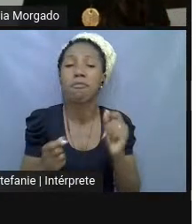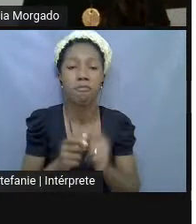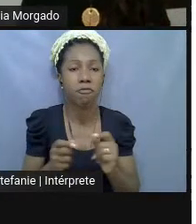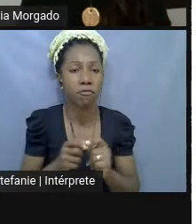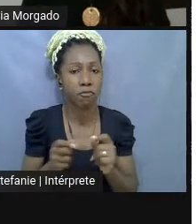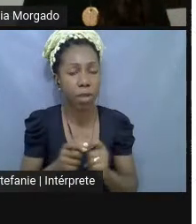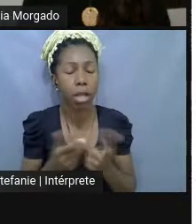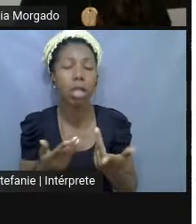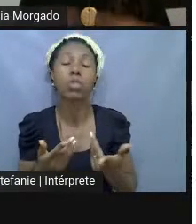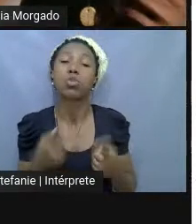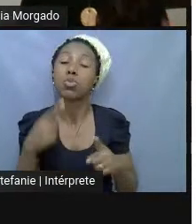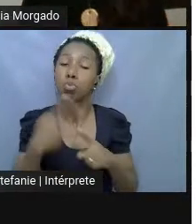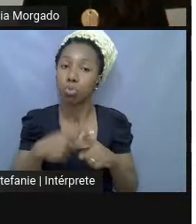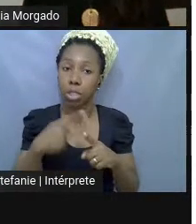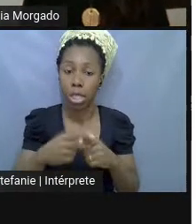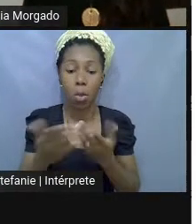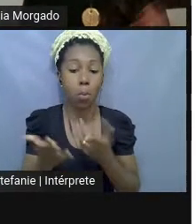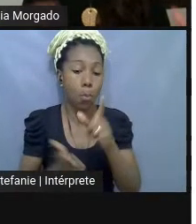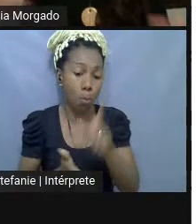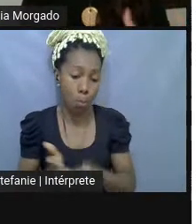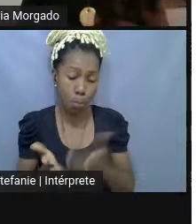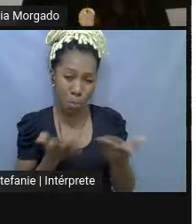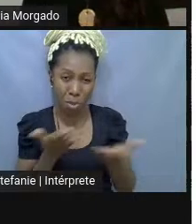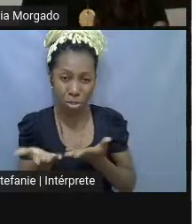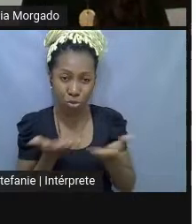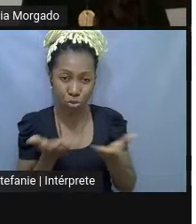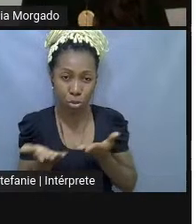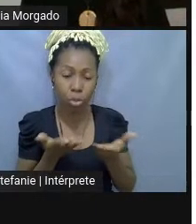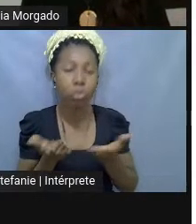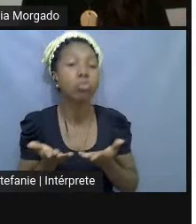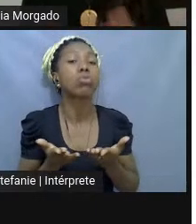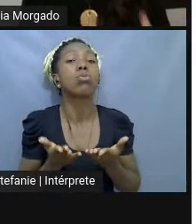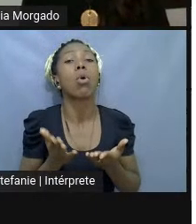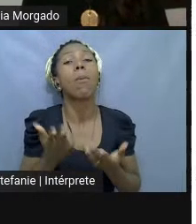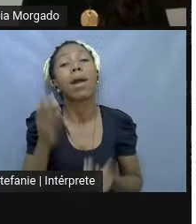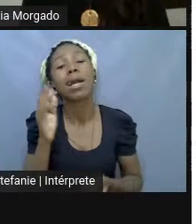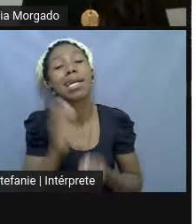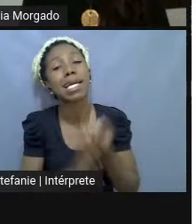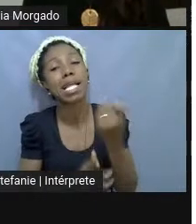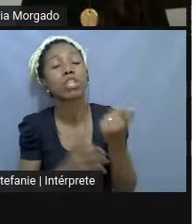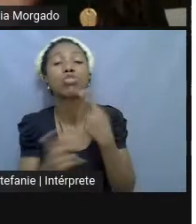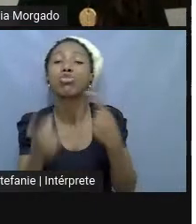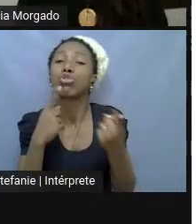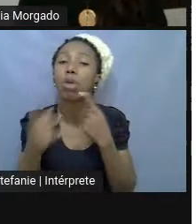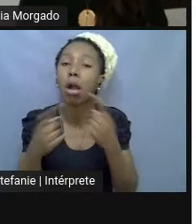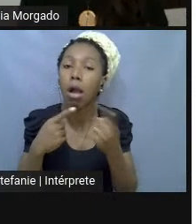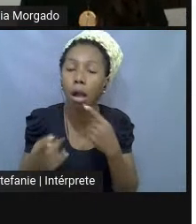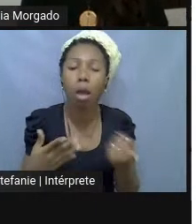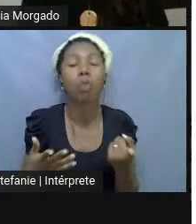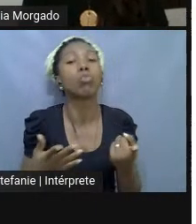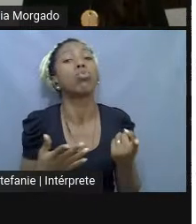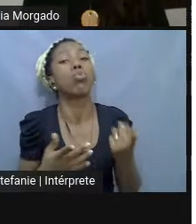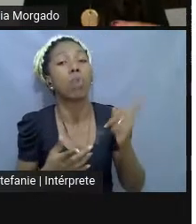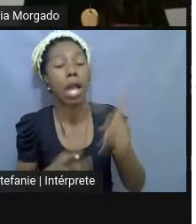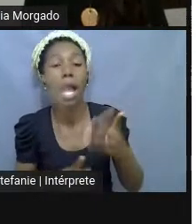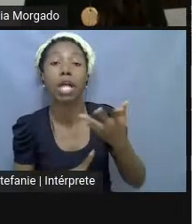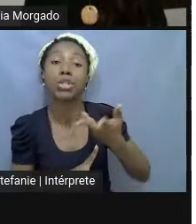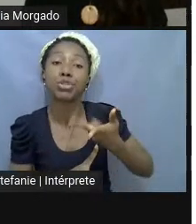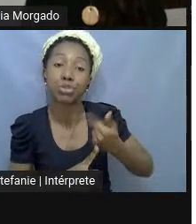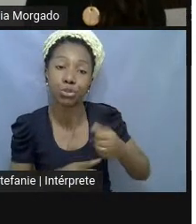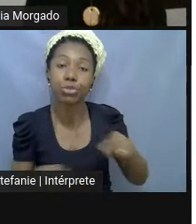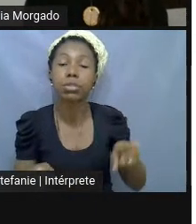etc., que muitas vezes vai acabar tendo que, para poder criar um diálogo com certas obras, vai estar no lugar de artista também.